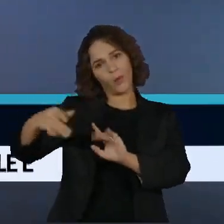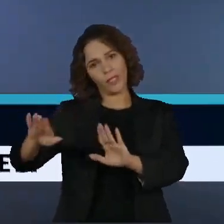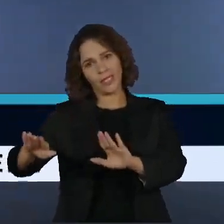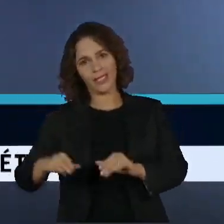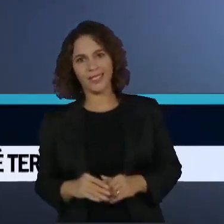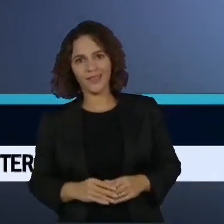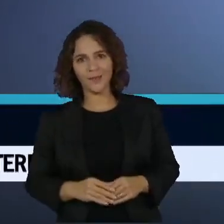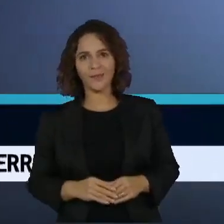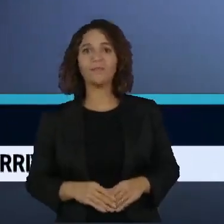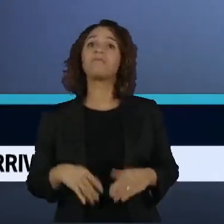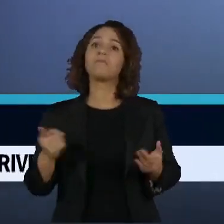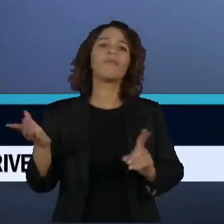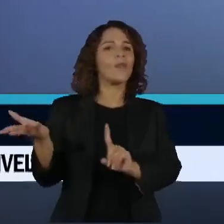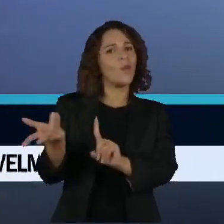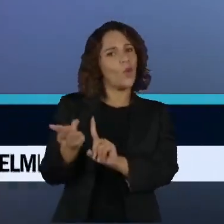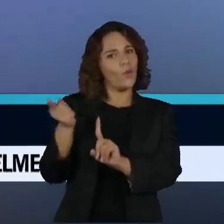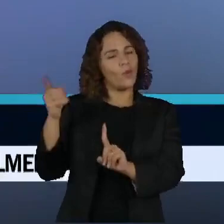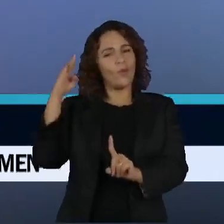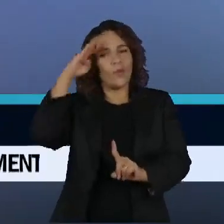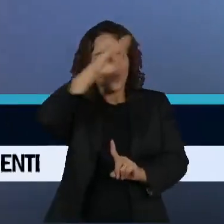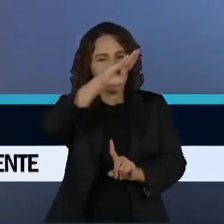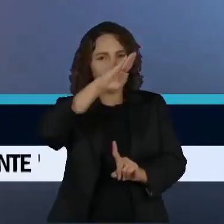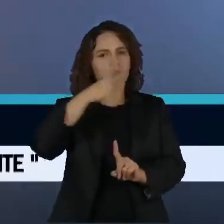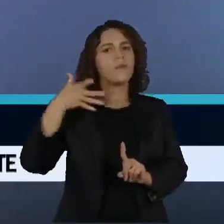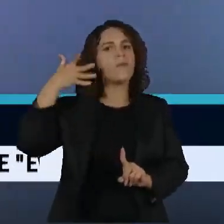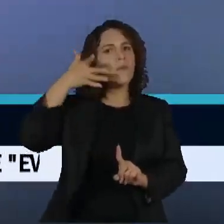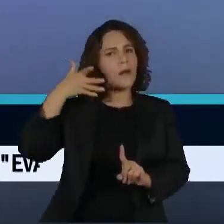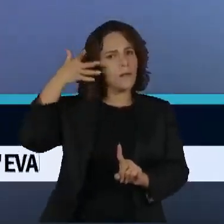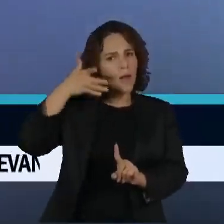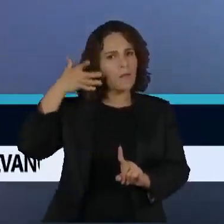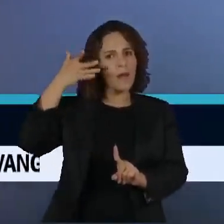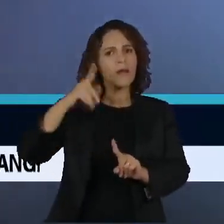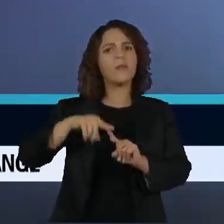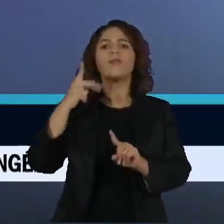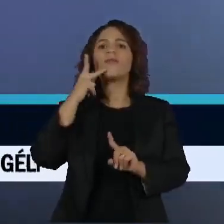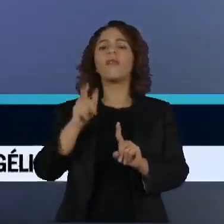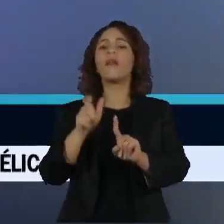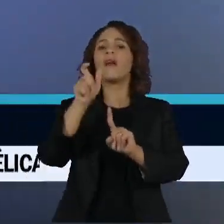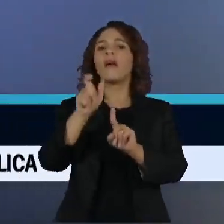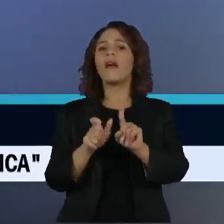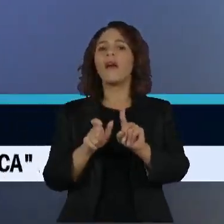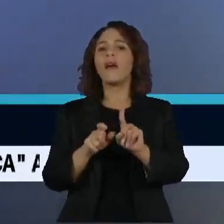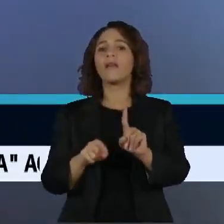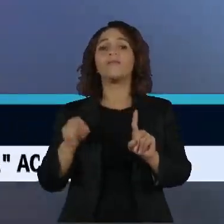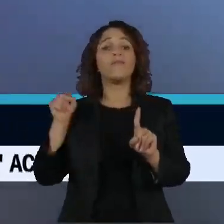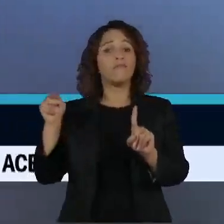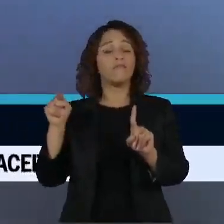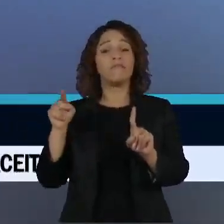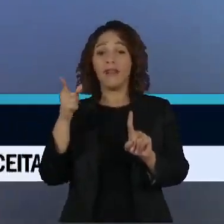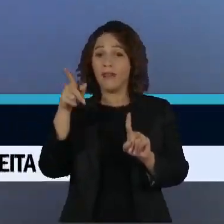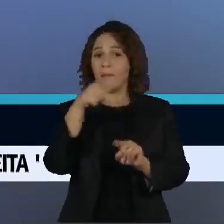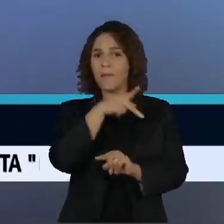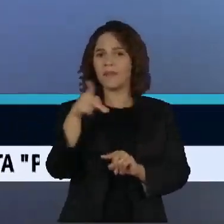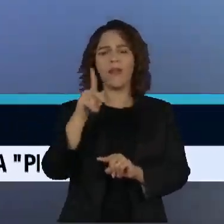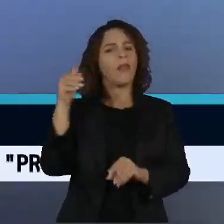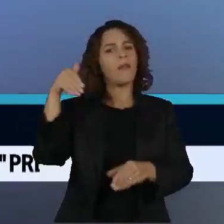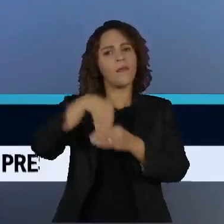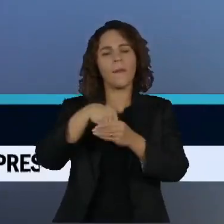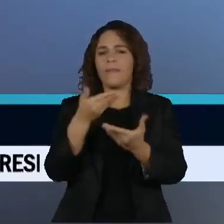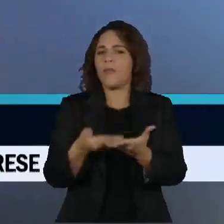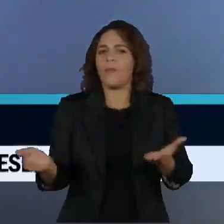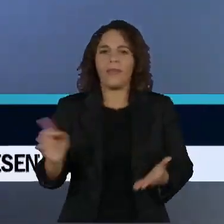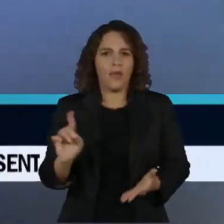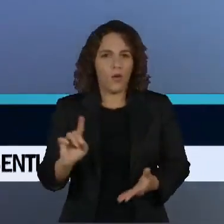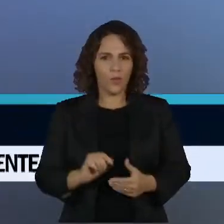ao convidar Bolsonaro para fazer seu discurso, Michele o chamou de aquele presidente que não perdeu as eleições. Bolsonaro